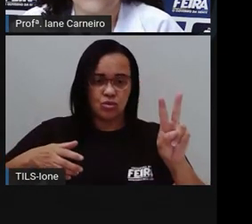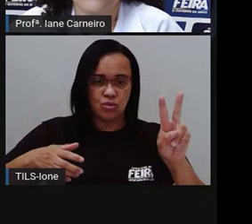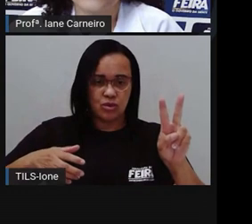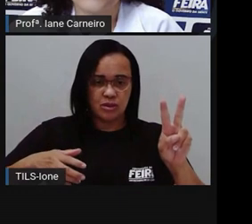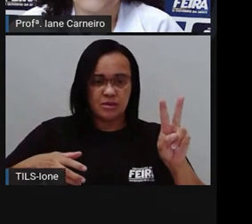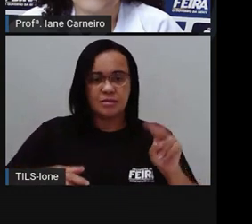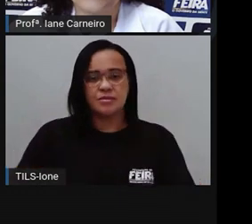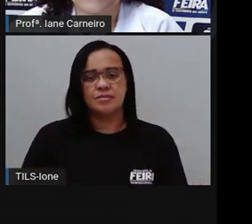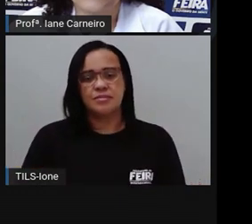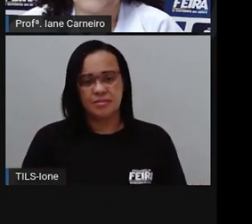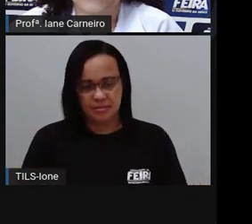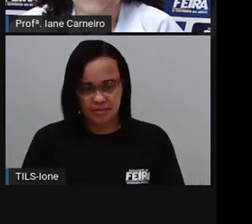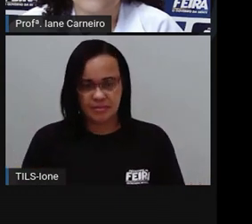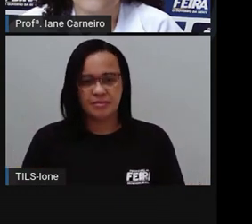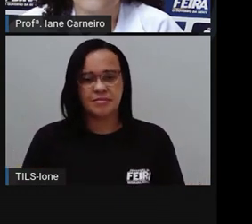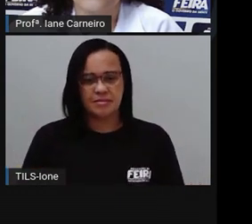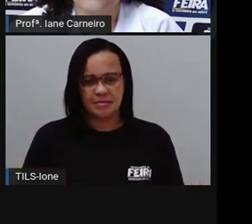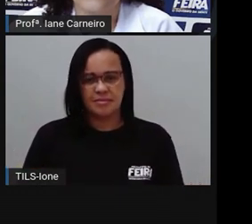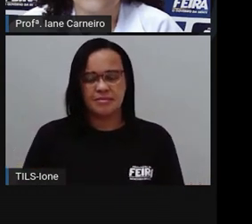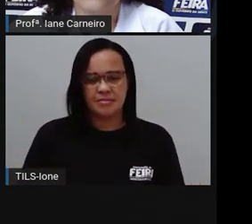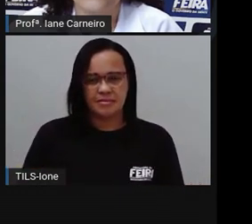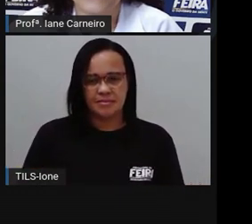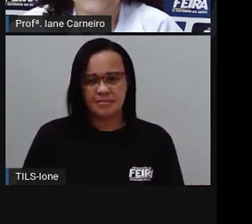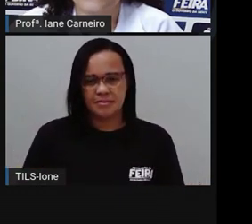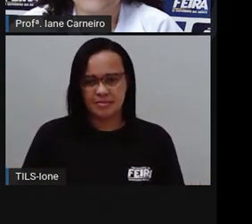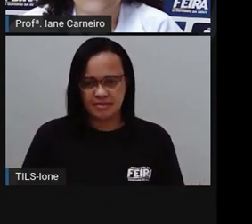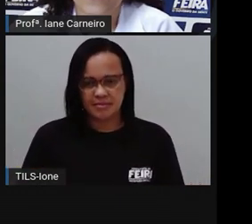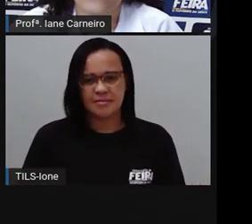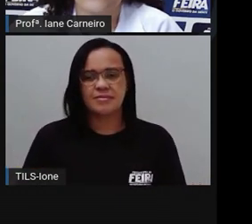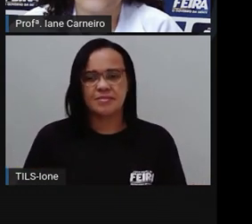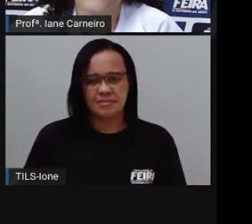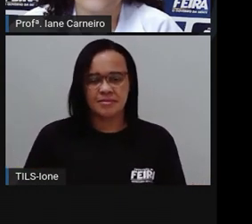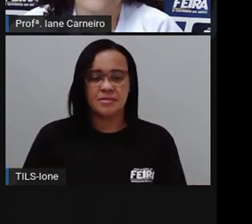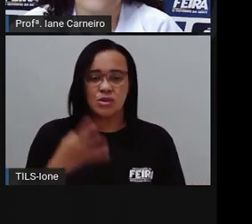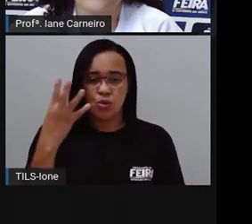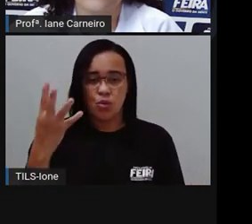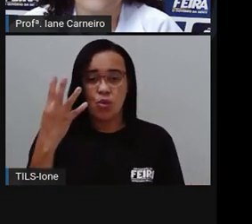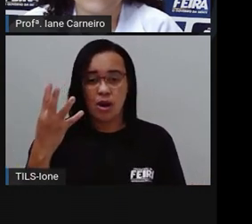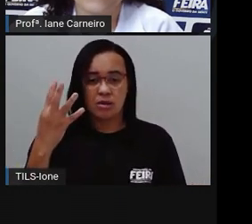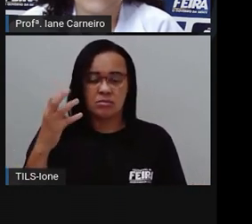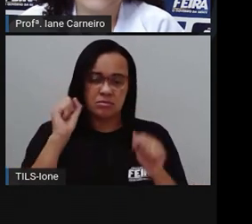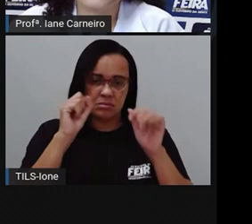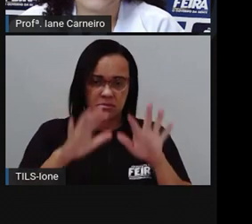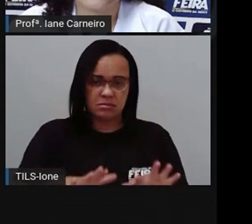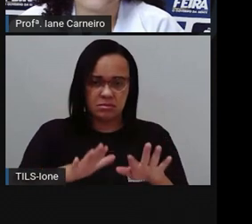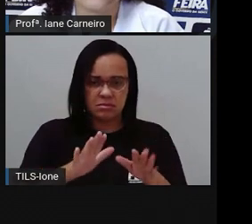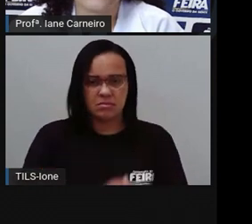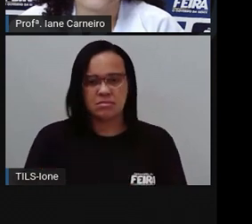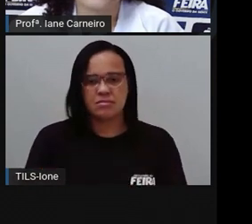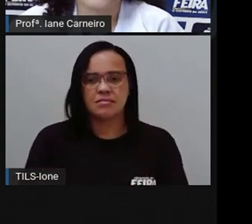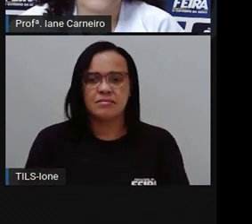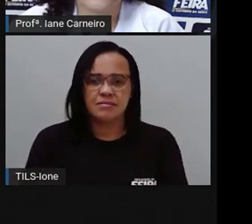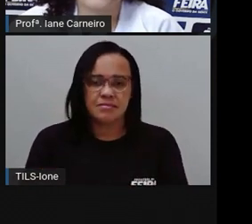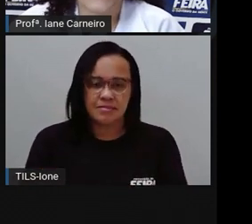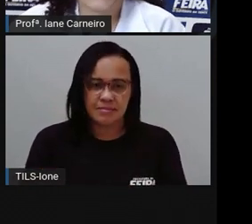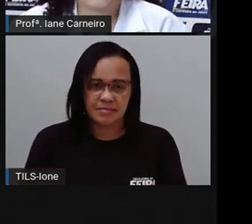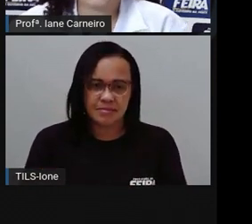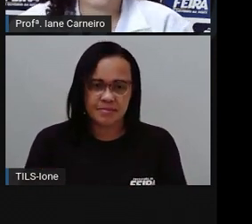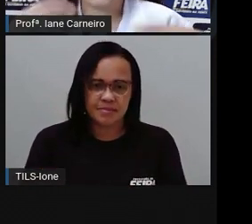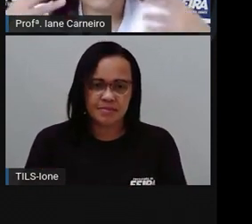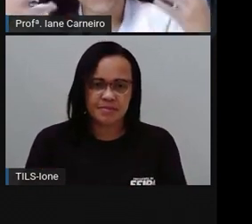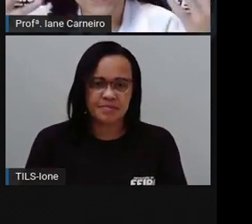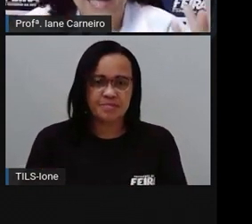Ó, os animais que ficaram. Um, dois, três, quatro. E agora, ó, se nós